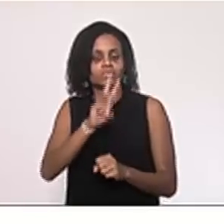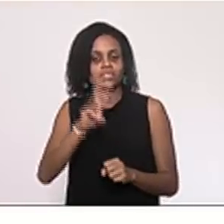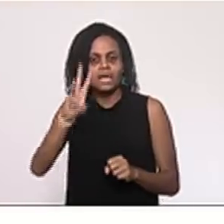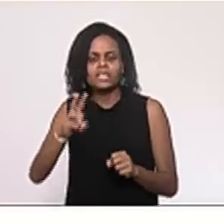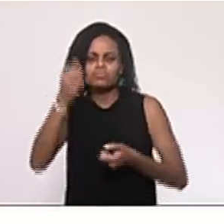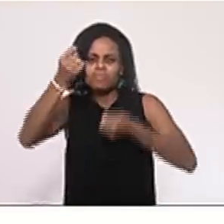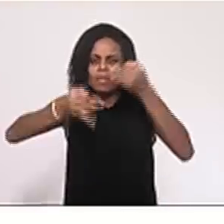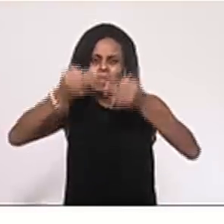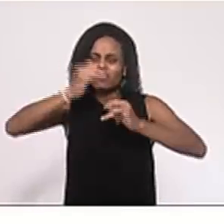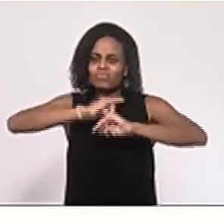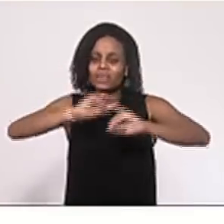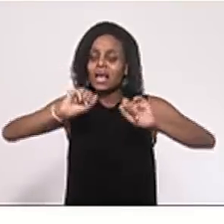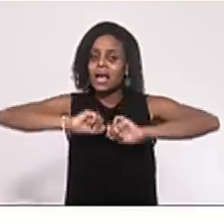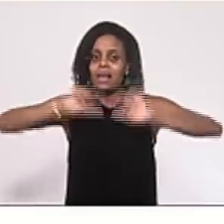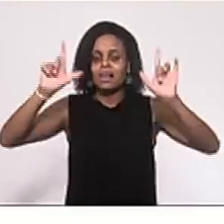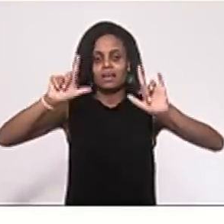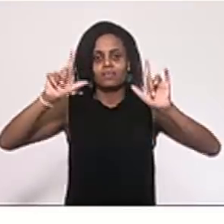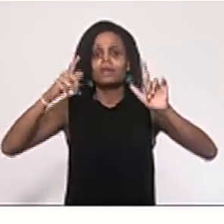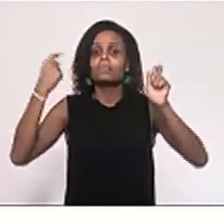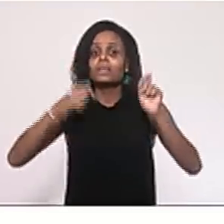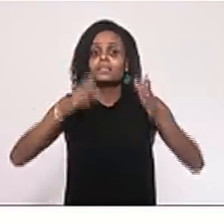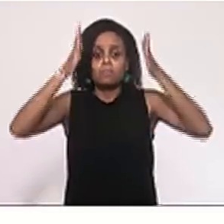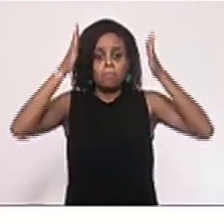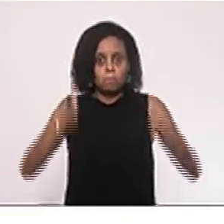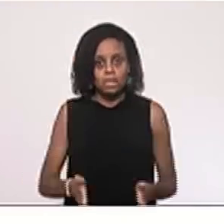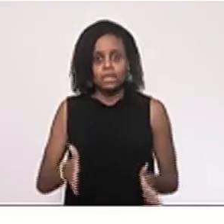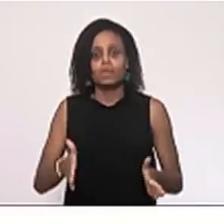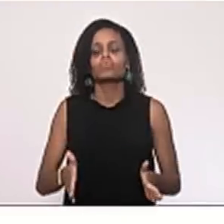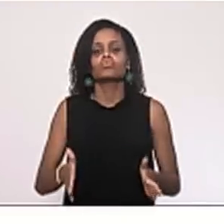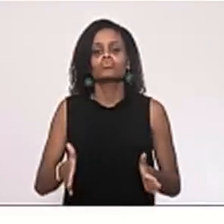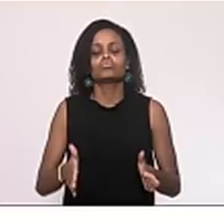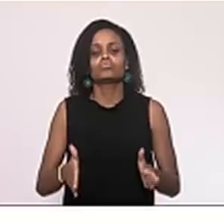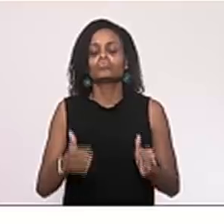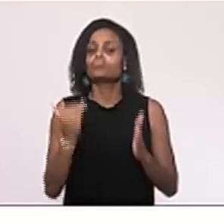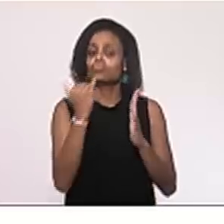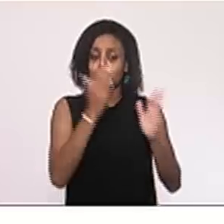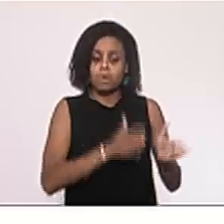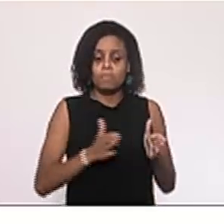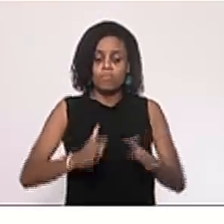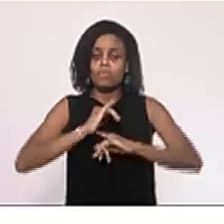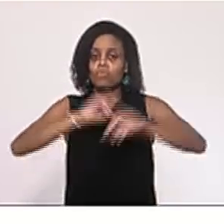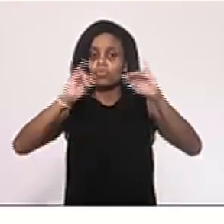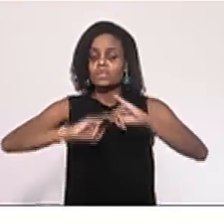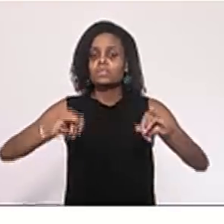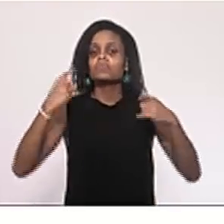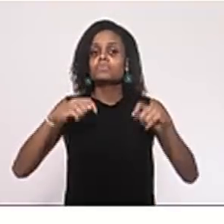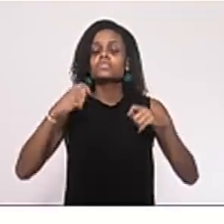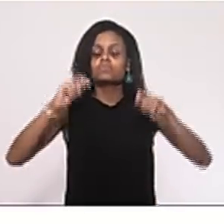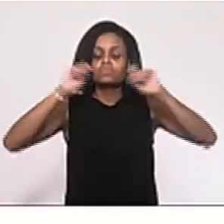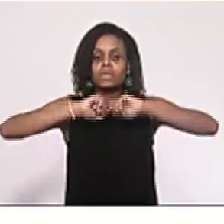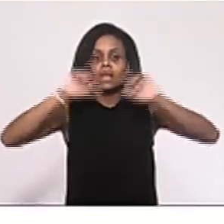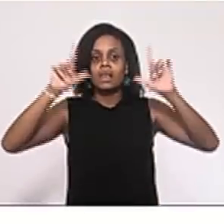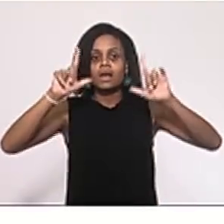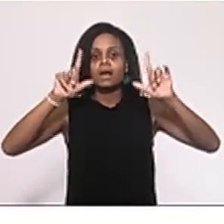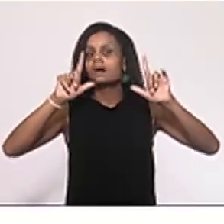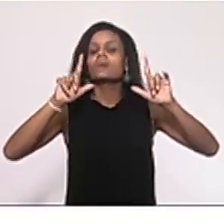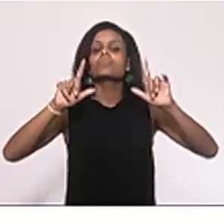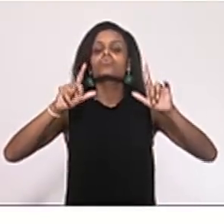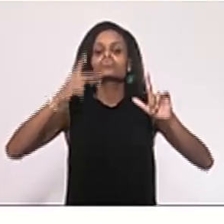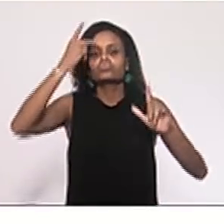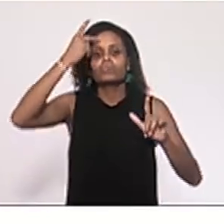claras, e precisam padronizar o processo de informação, e precisamos deixar muito claro, deputado Alexandre, a